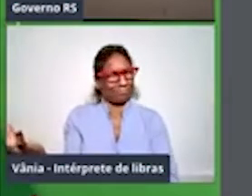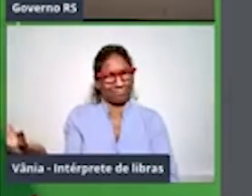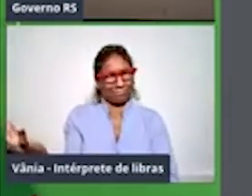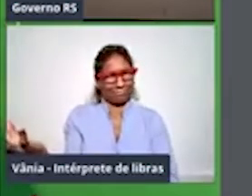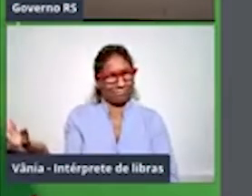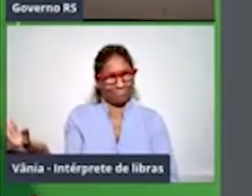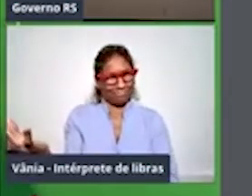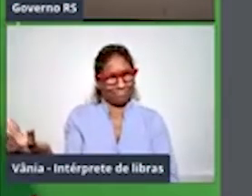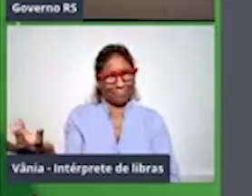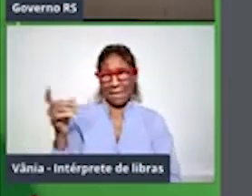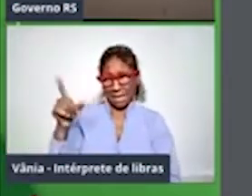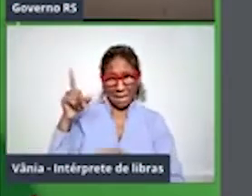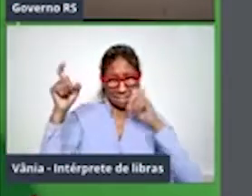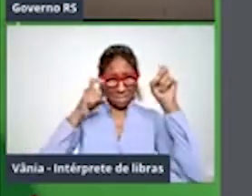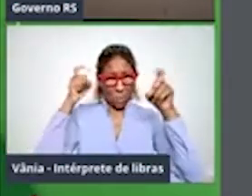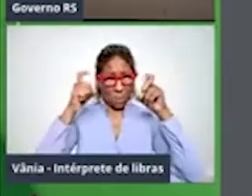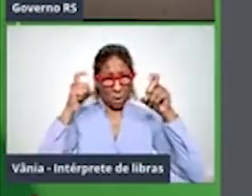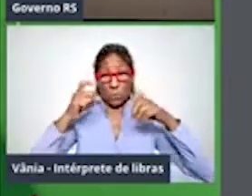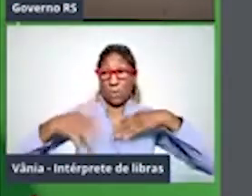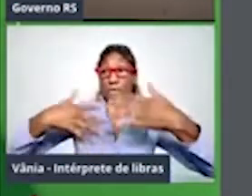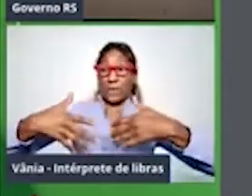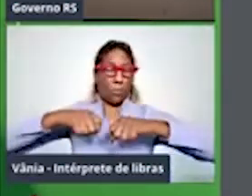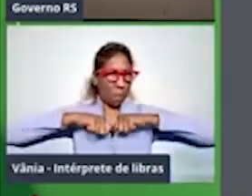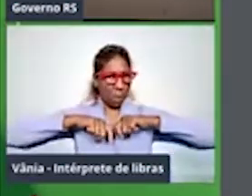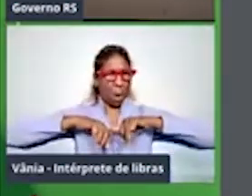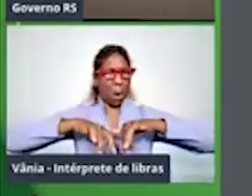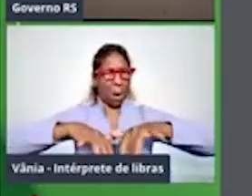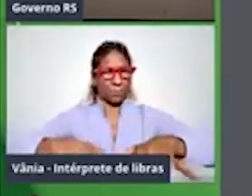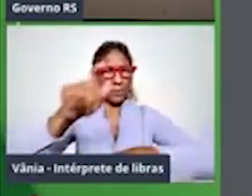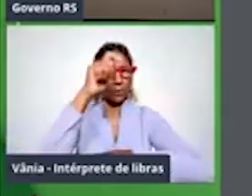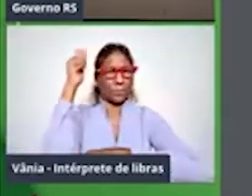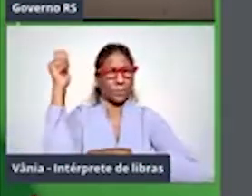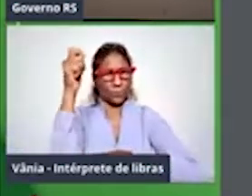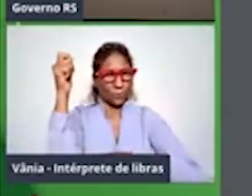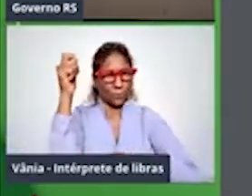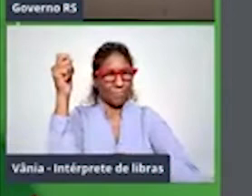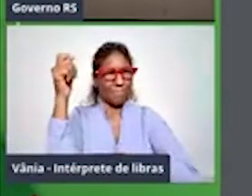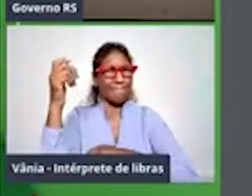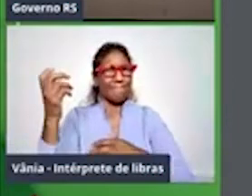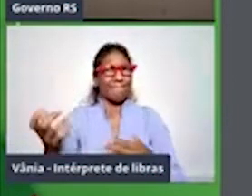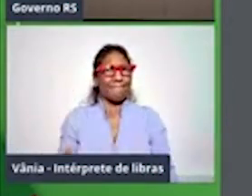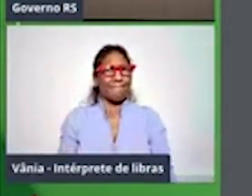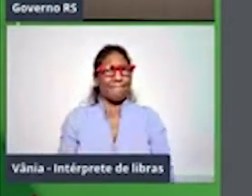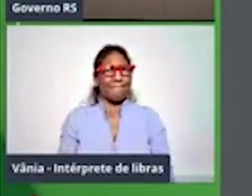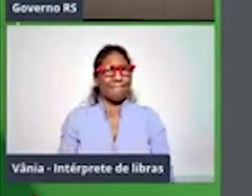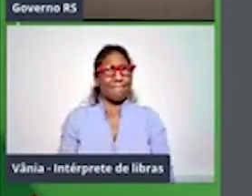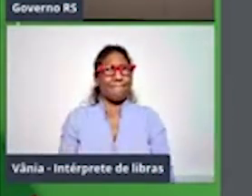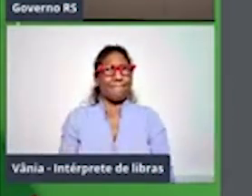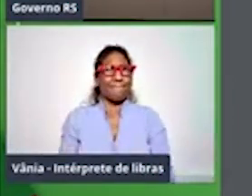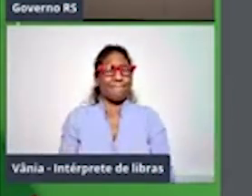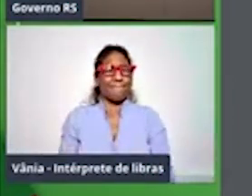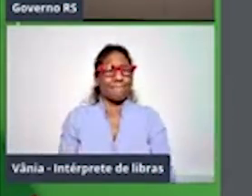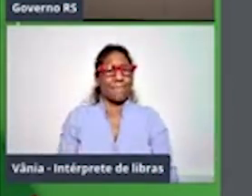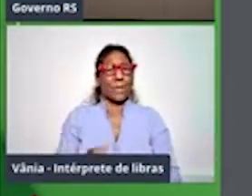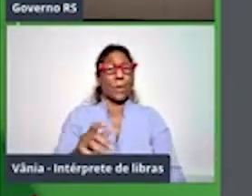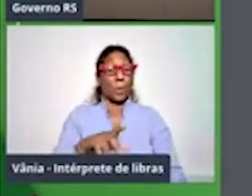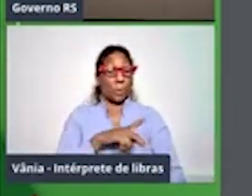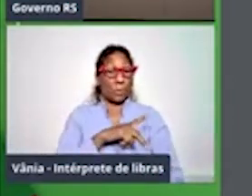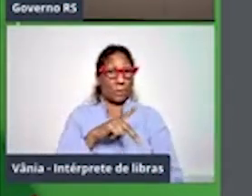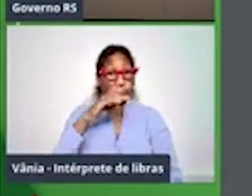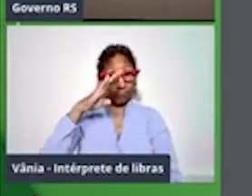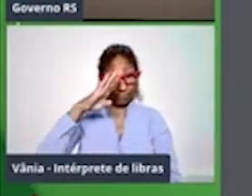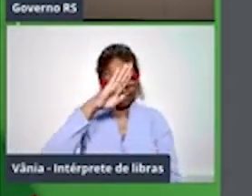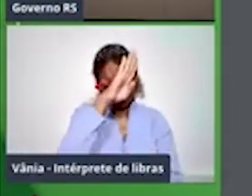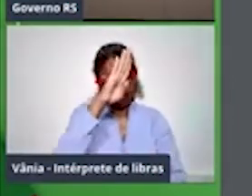gestor público preocupado com o avanço da doença entre os gaúchos. Está aí a postagem que o presidente da República, Jair